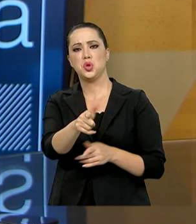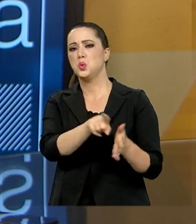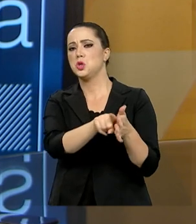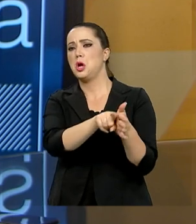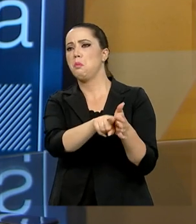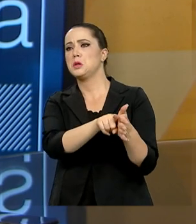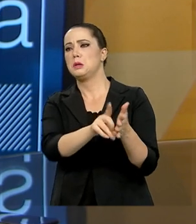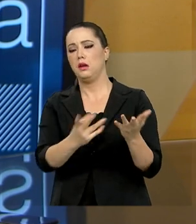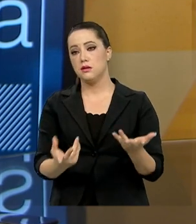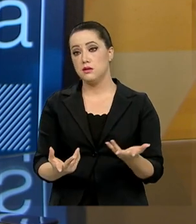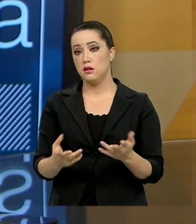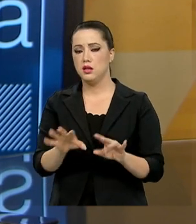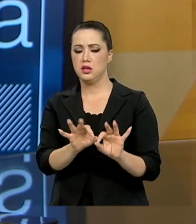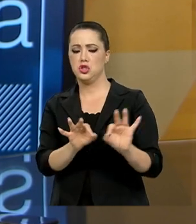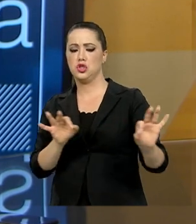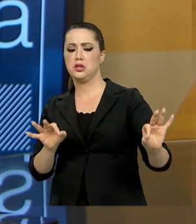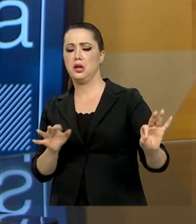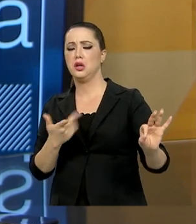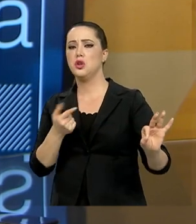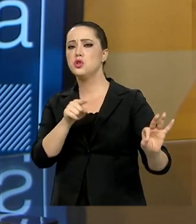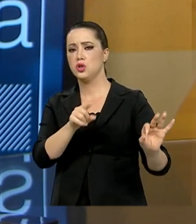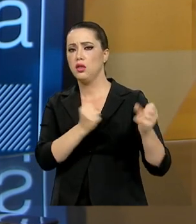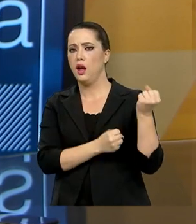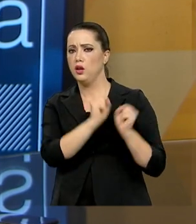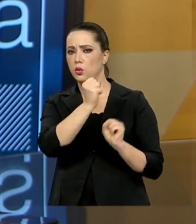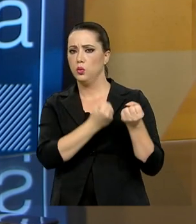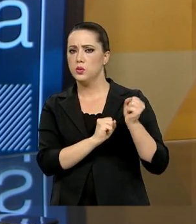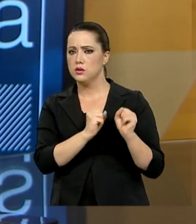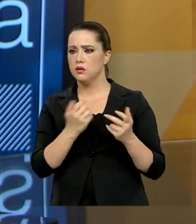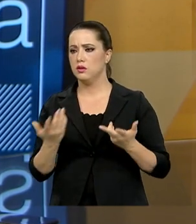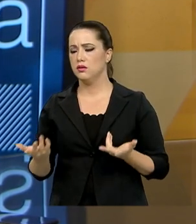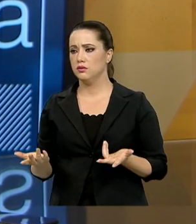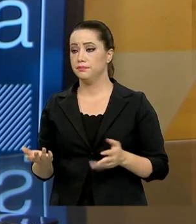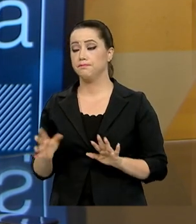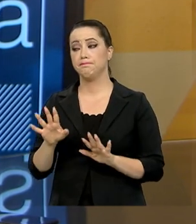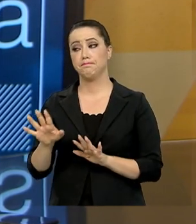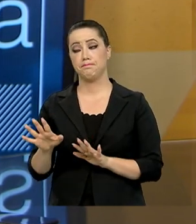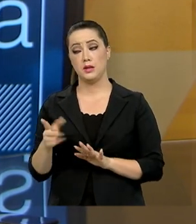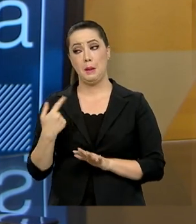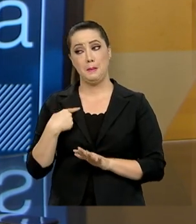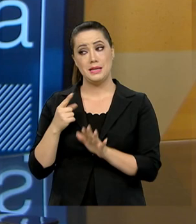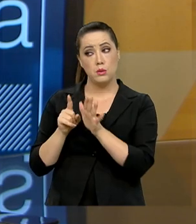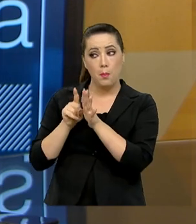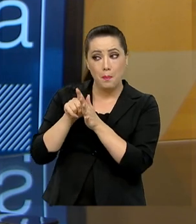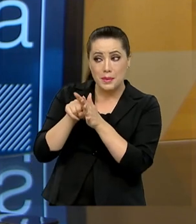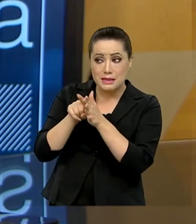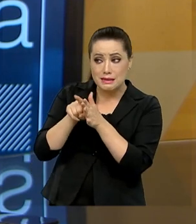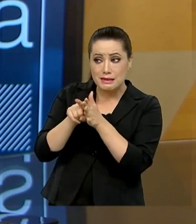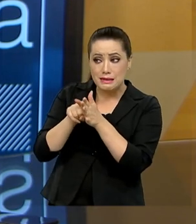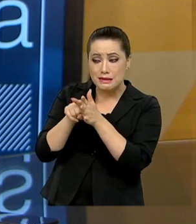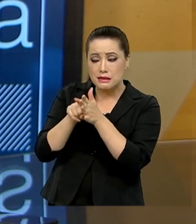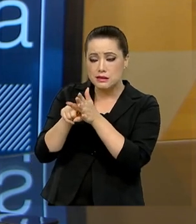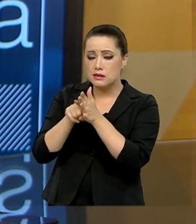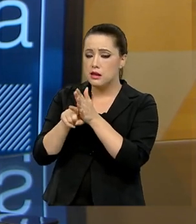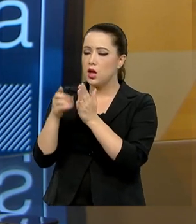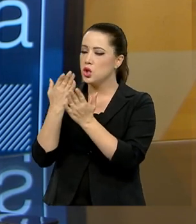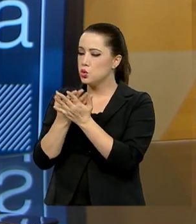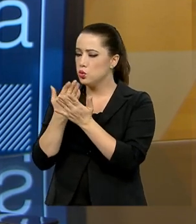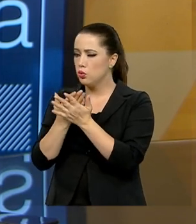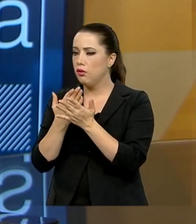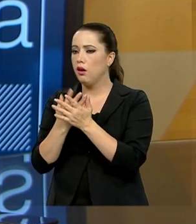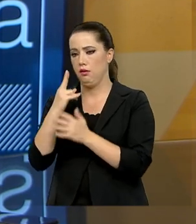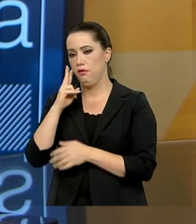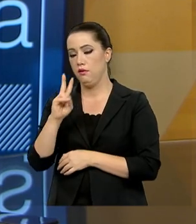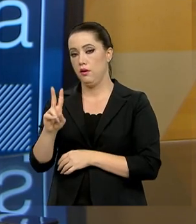distantes, por exemplo, da indústria. Mas nessa pesquisa que eu fiz e alguns estudos que eu dei uma olhada,